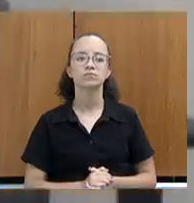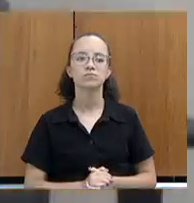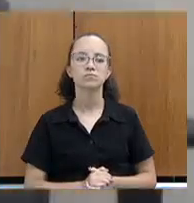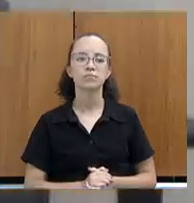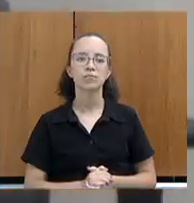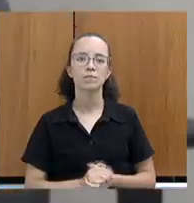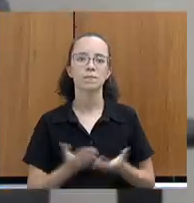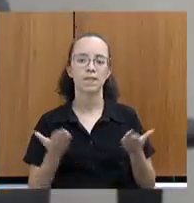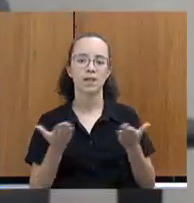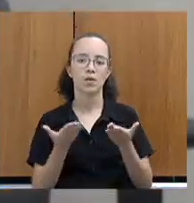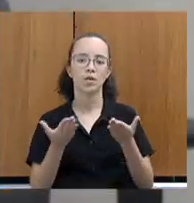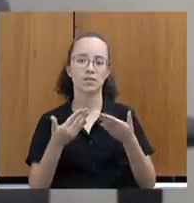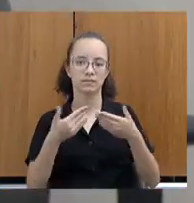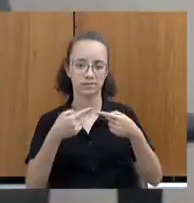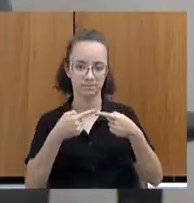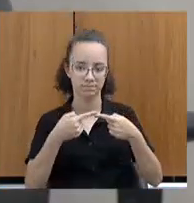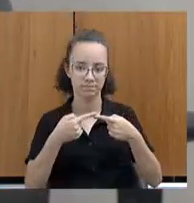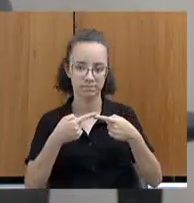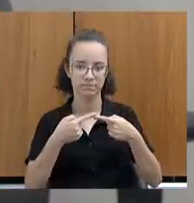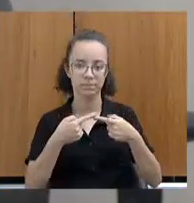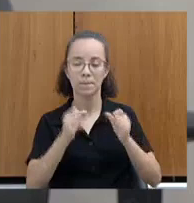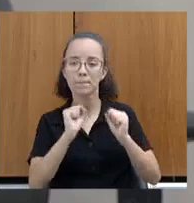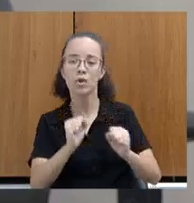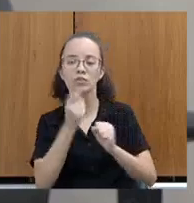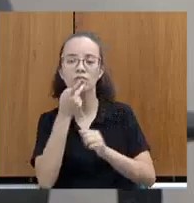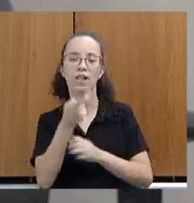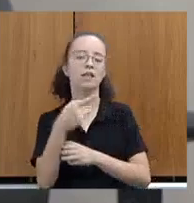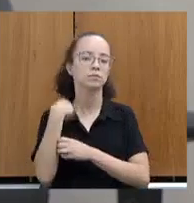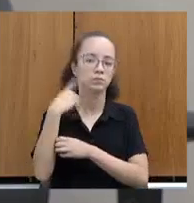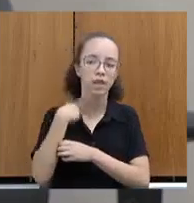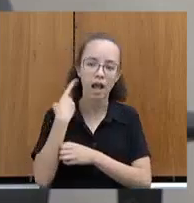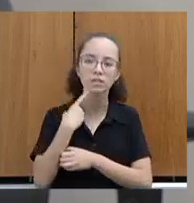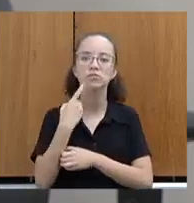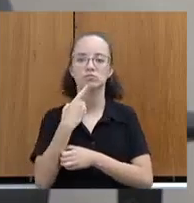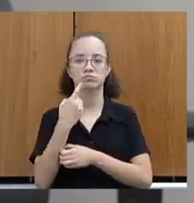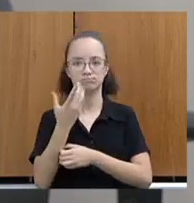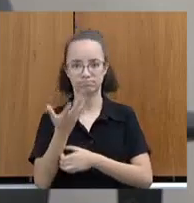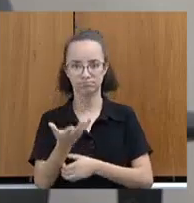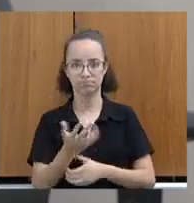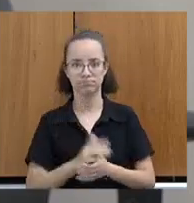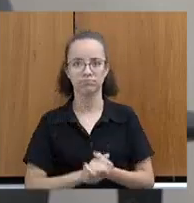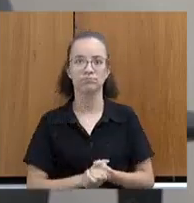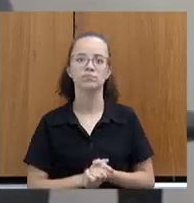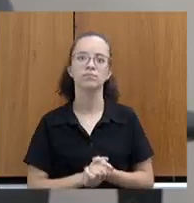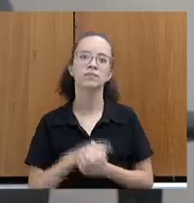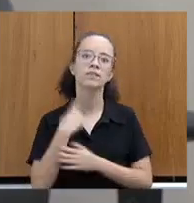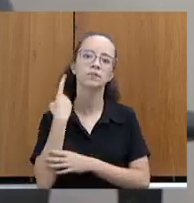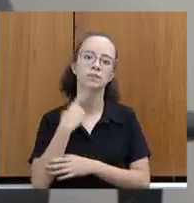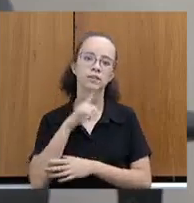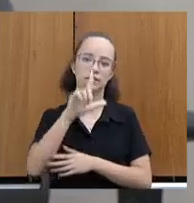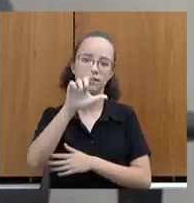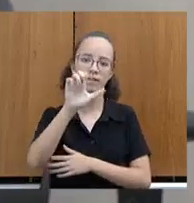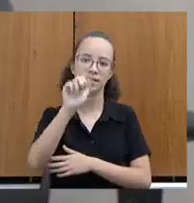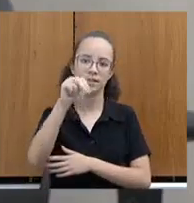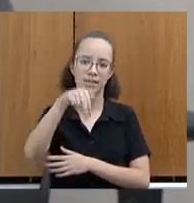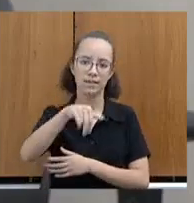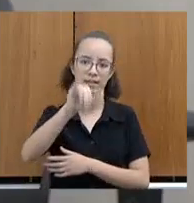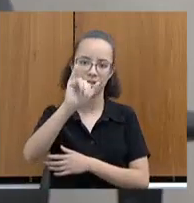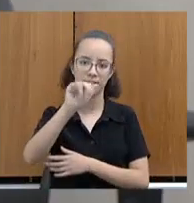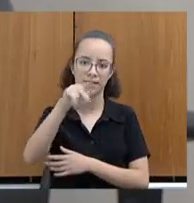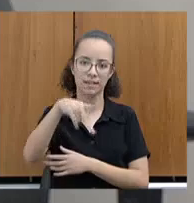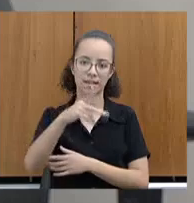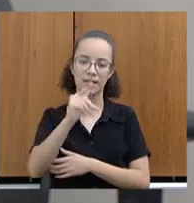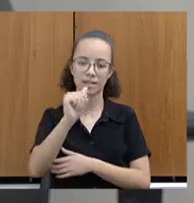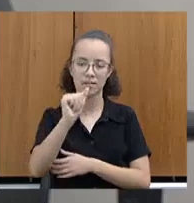agora está aberta a palavra dos deputados e as deputadas. A deputada Leninha se inscreveu aqui.